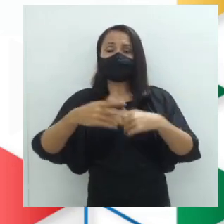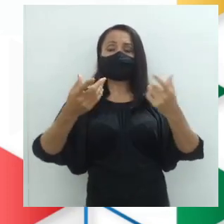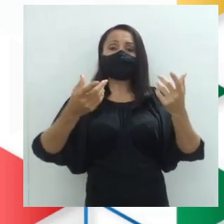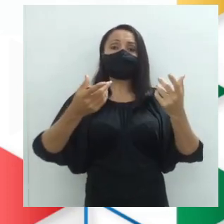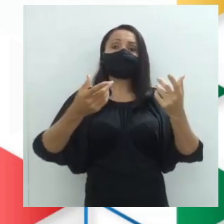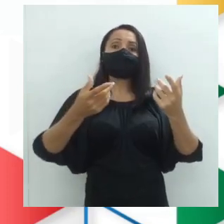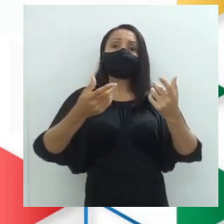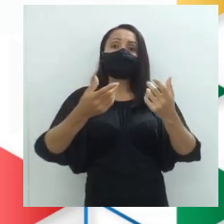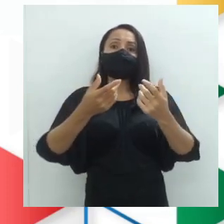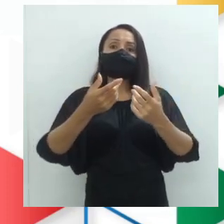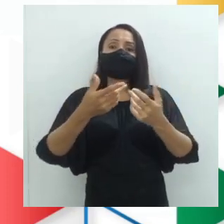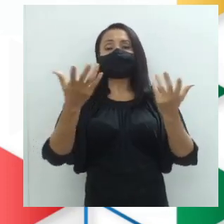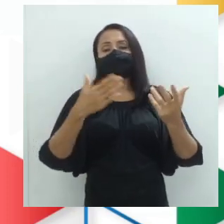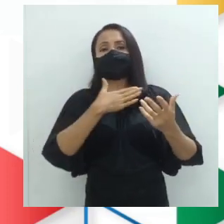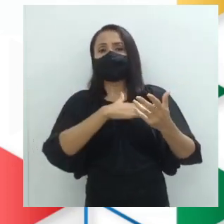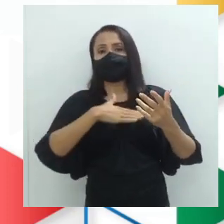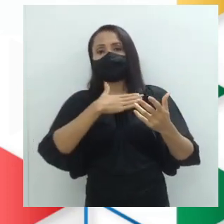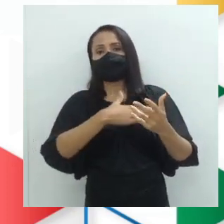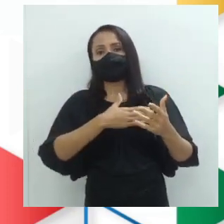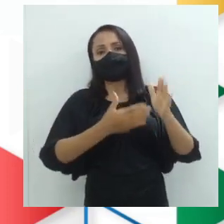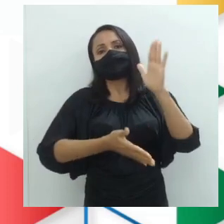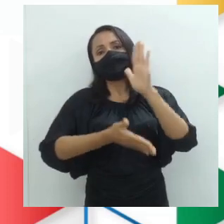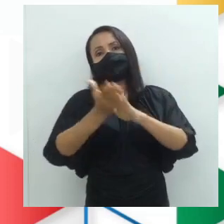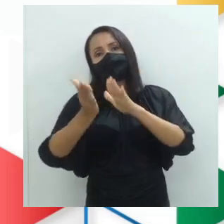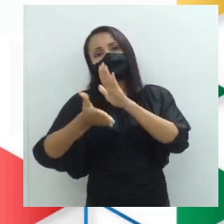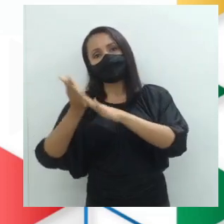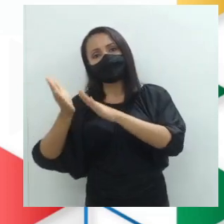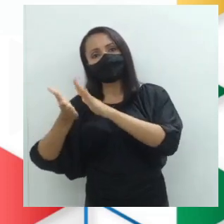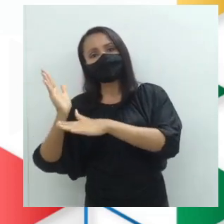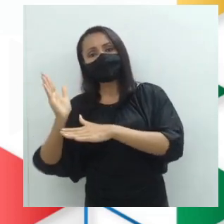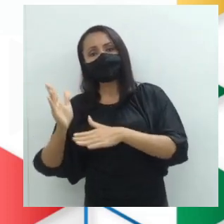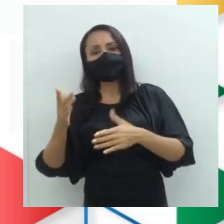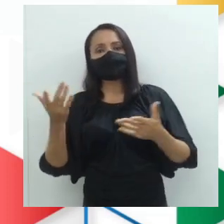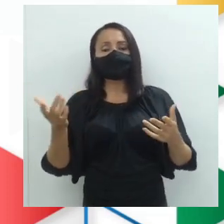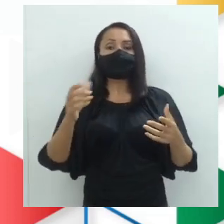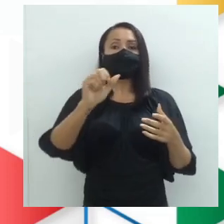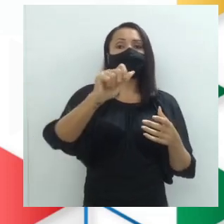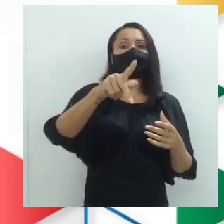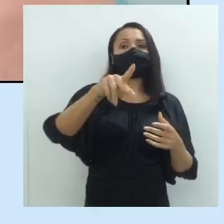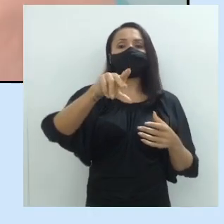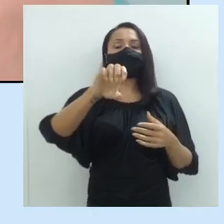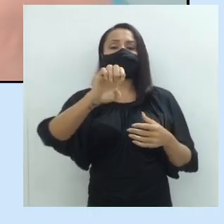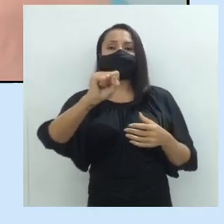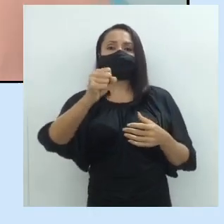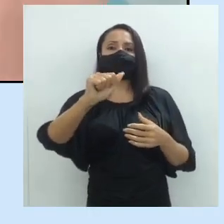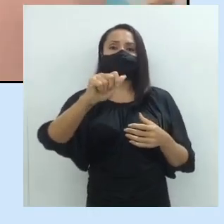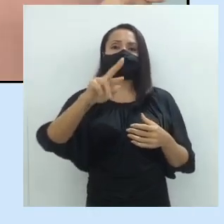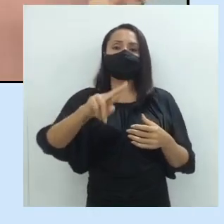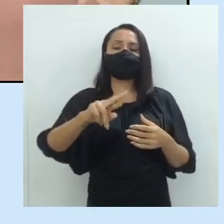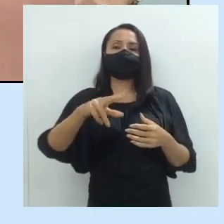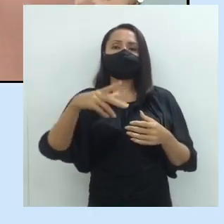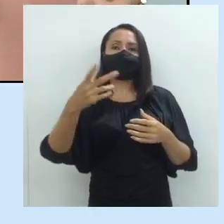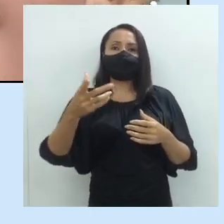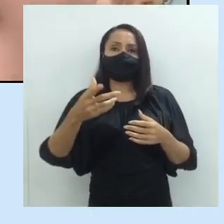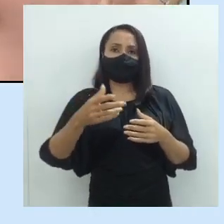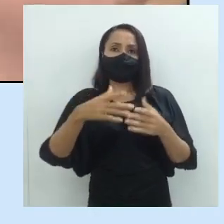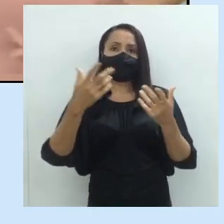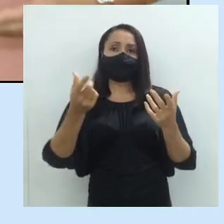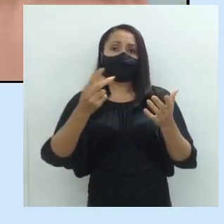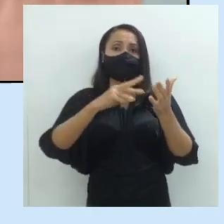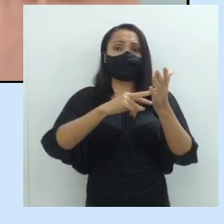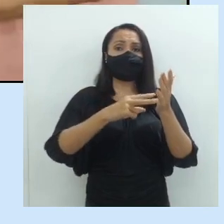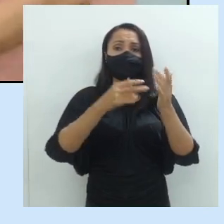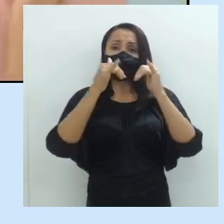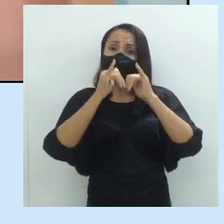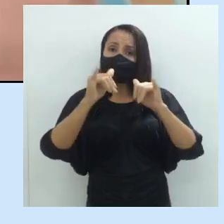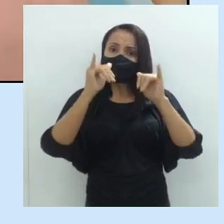dicas para quem gosta de viajar. Então, o uso de apesar de, já leva a esta informação. Lembram